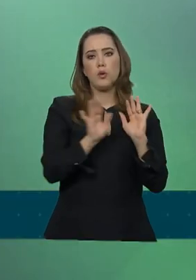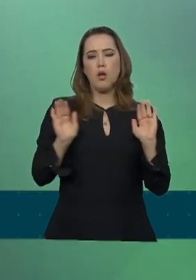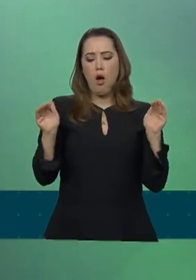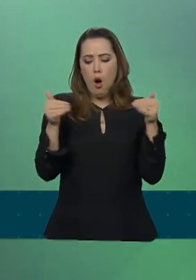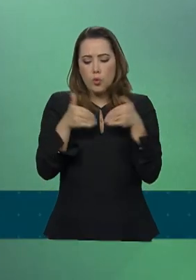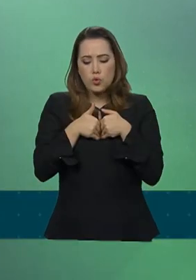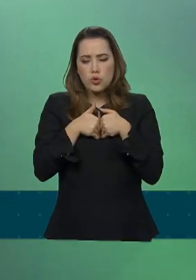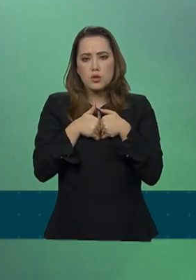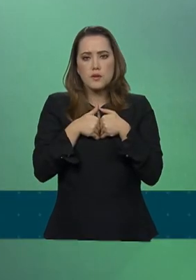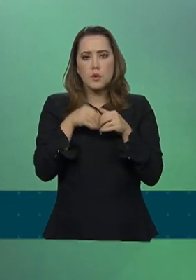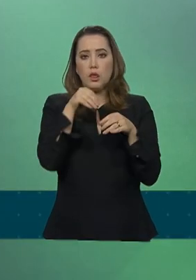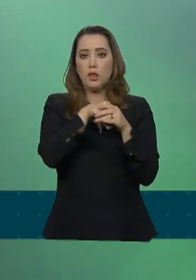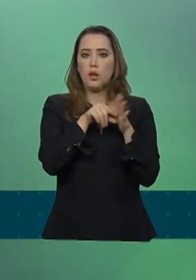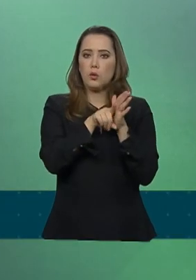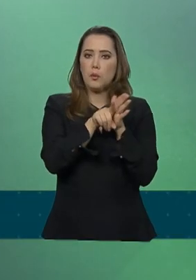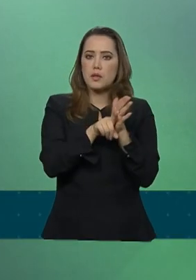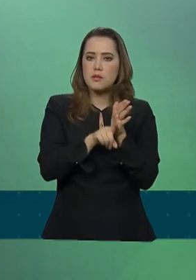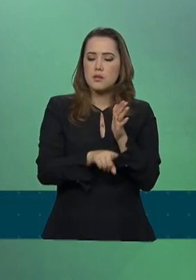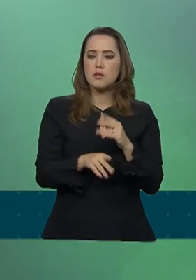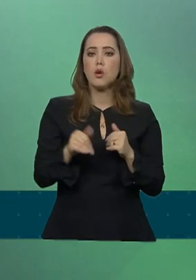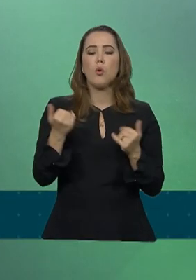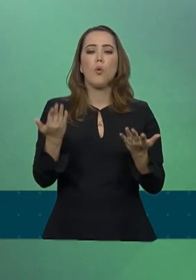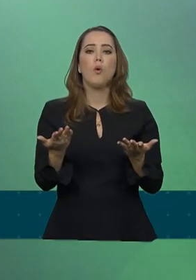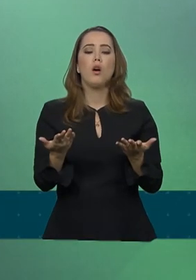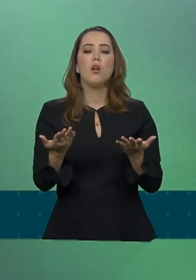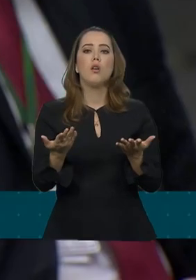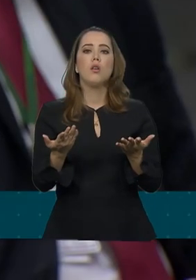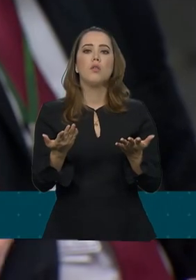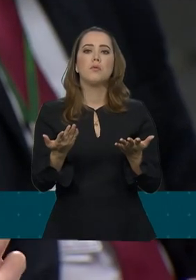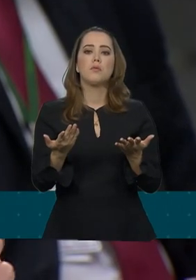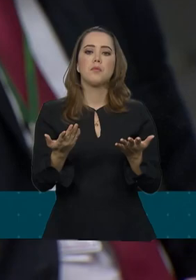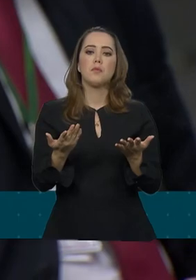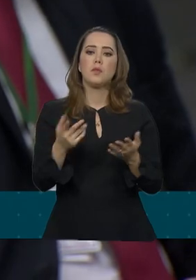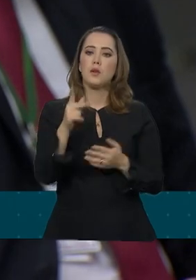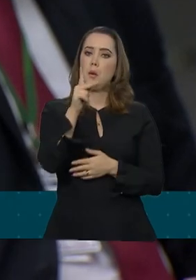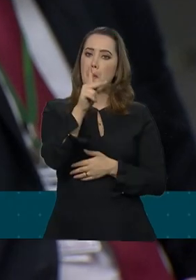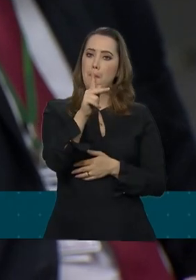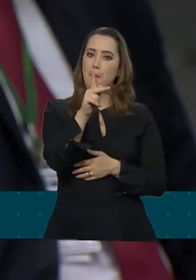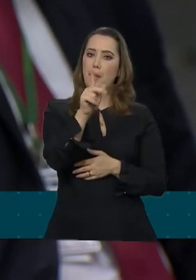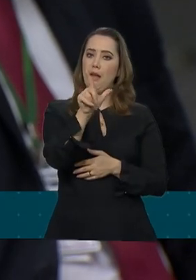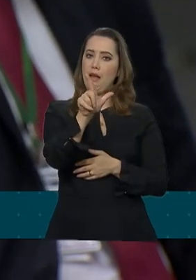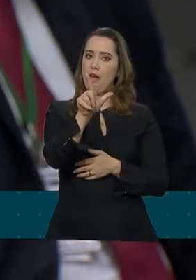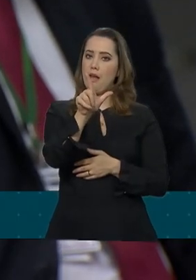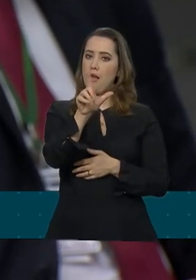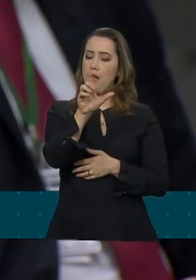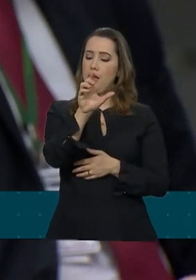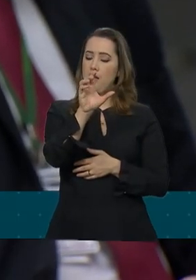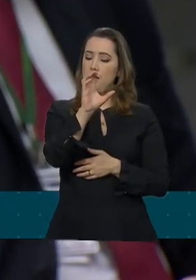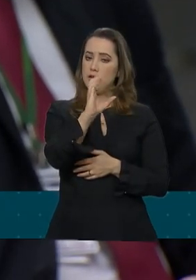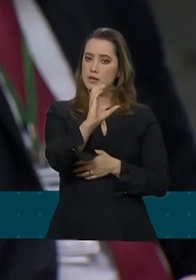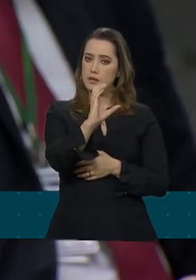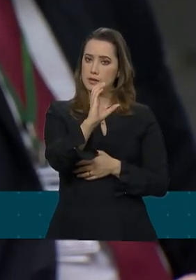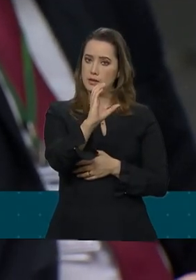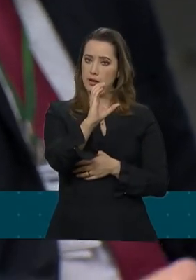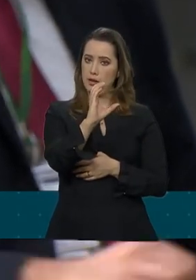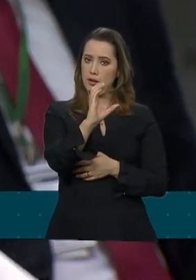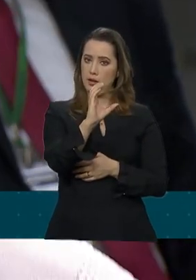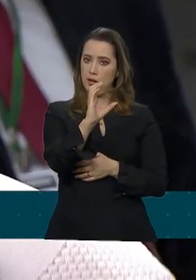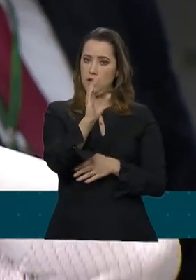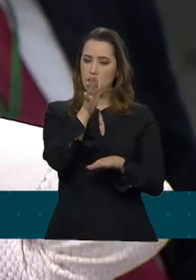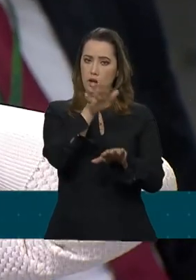869 que você está falando? Qual foi o que você falou? PLC da inclusão dos autistas no censo. Ah, sim.